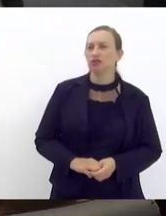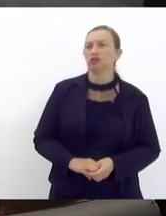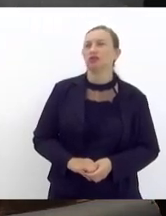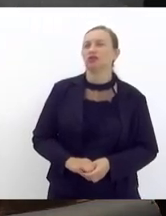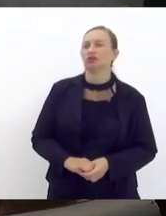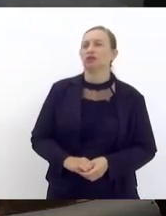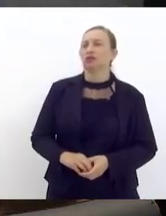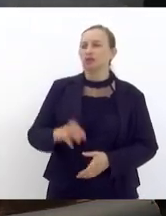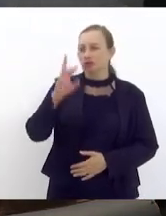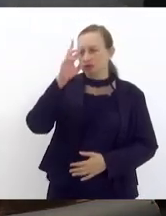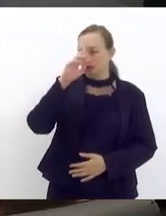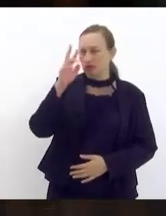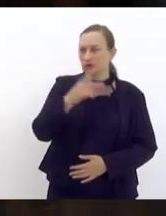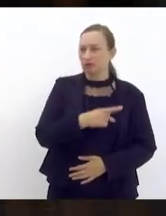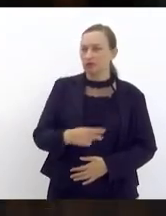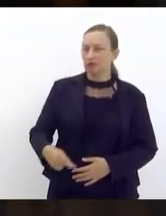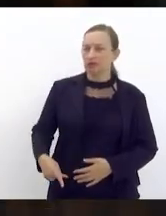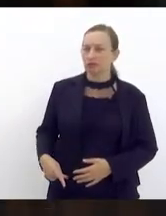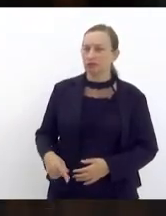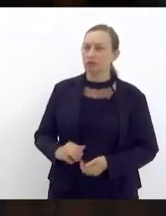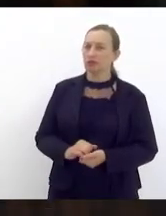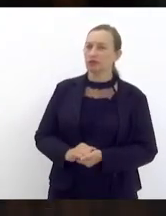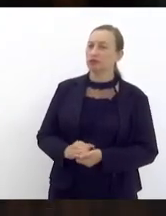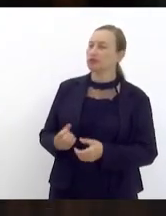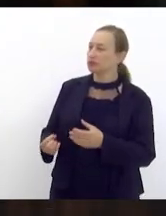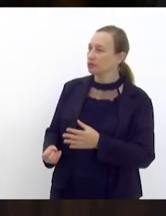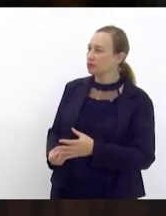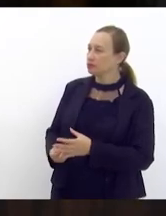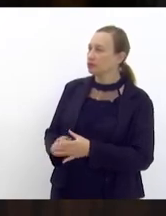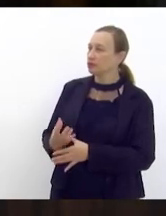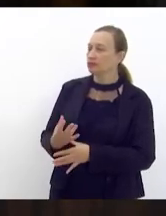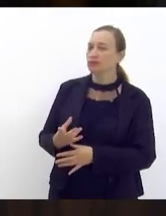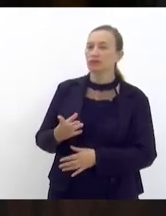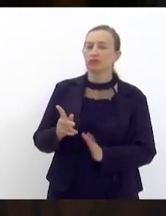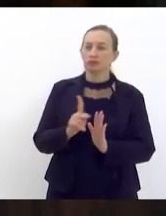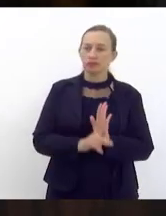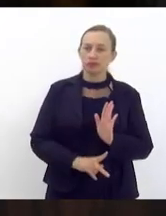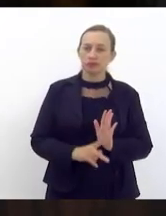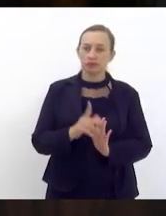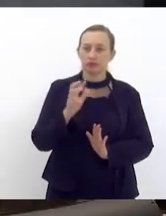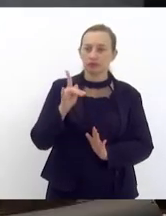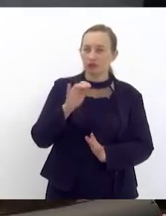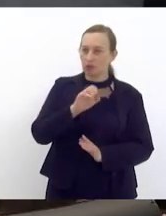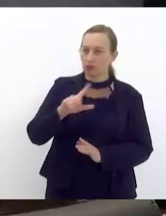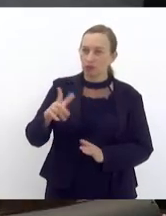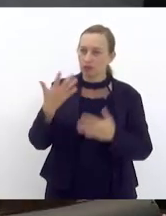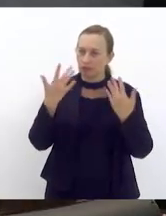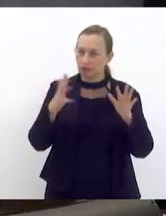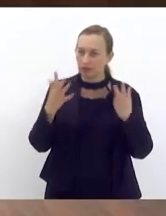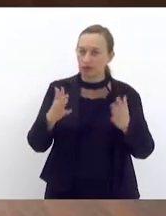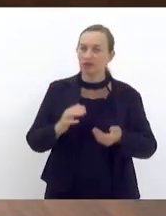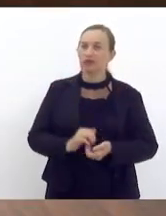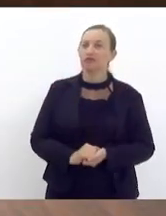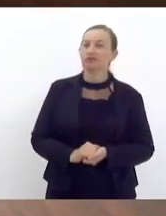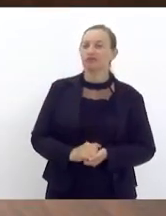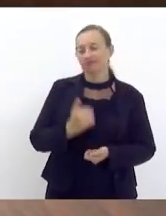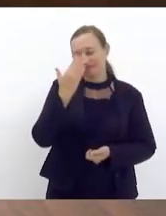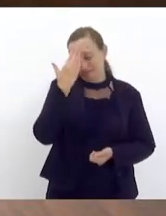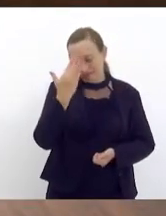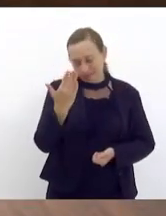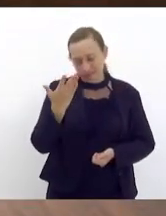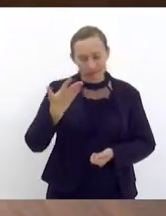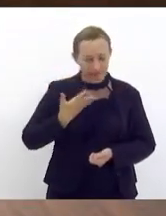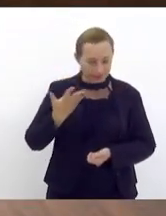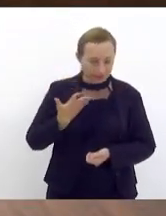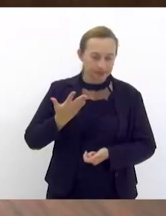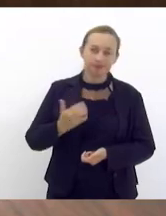presidente autor do projeto Felipe Albel parabéns presidente primeiro agradecer aos meus pares